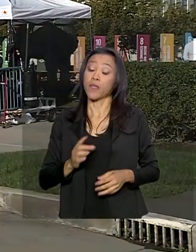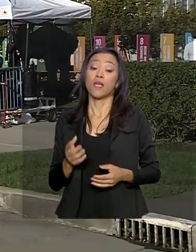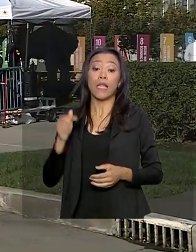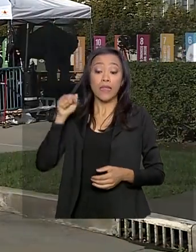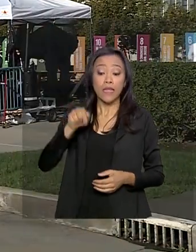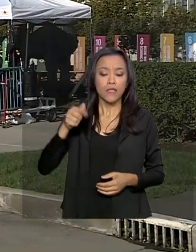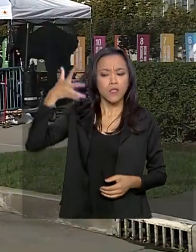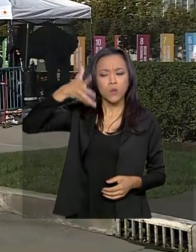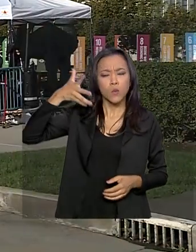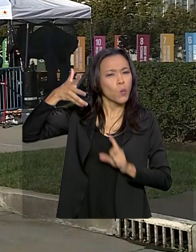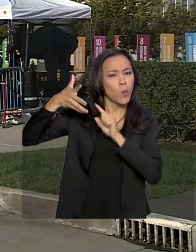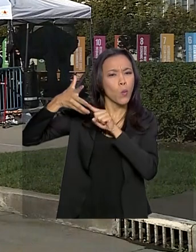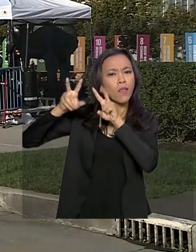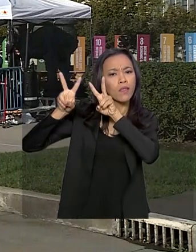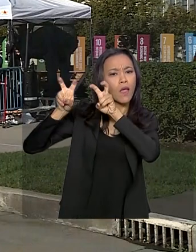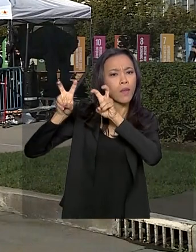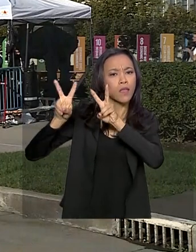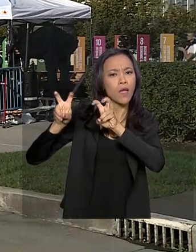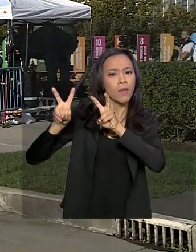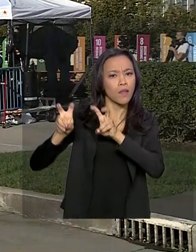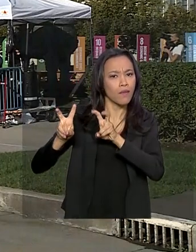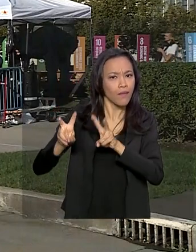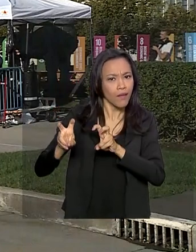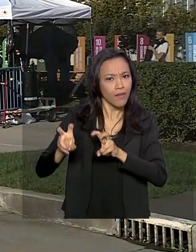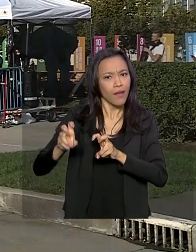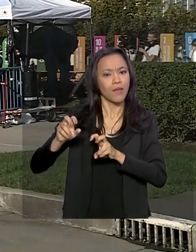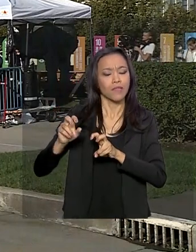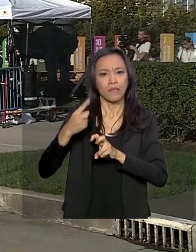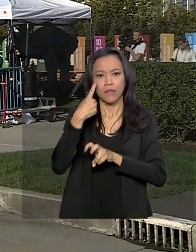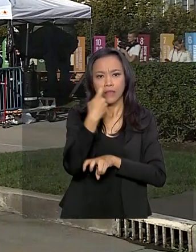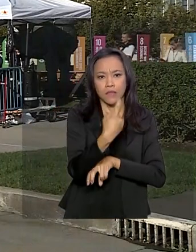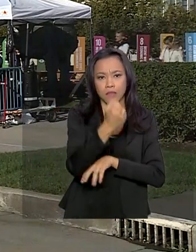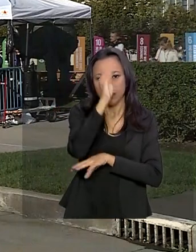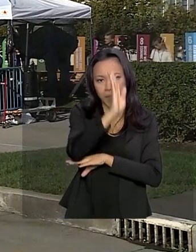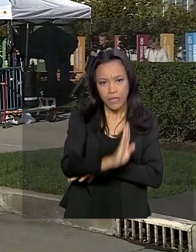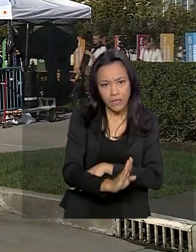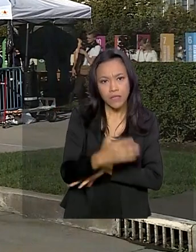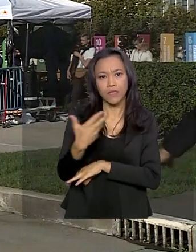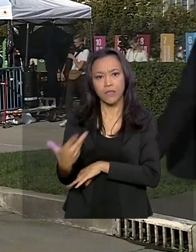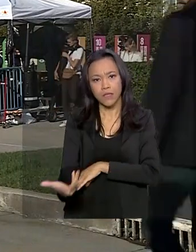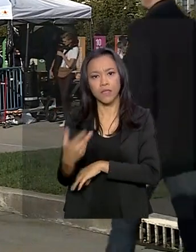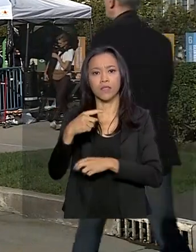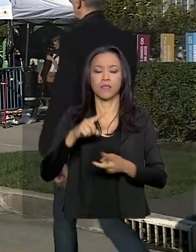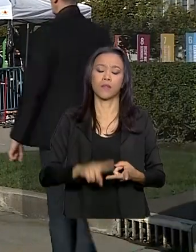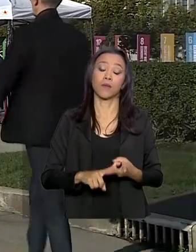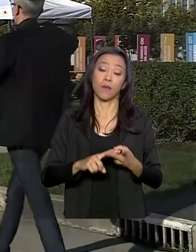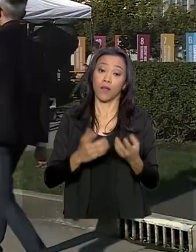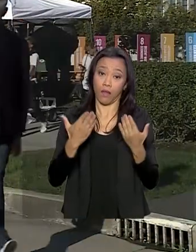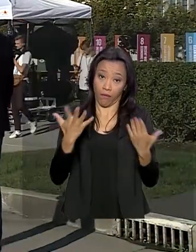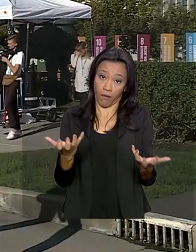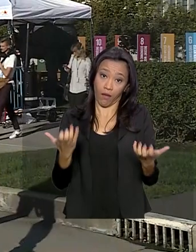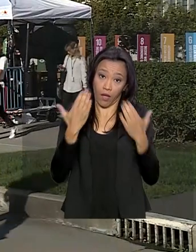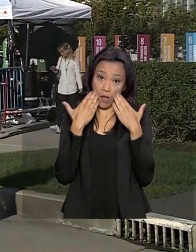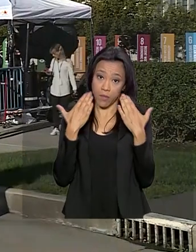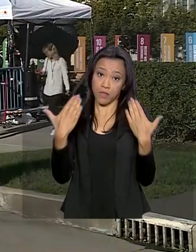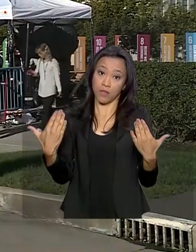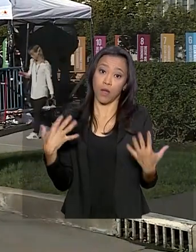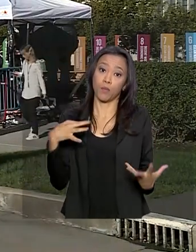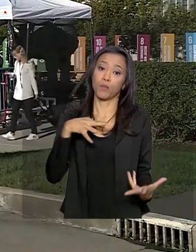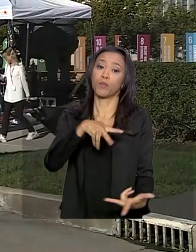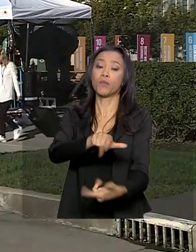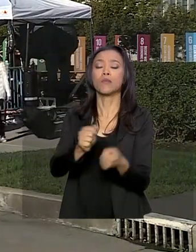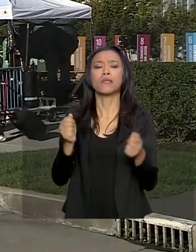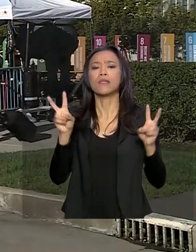o presidente vai trazer temas que são caros para o Brasil, são temas que o governo pretende trazer para o mundo, temas